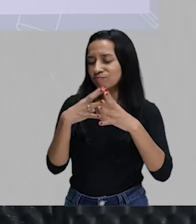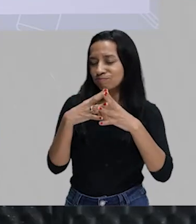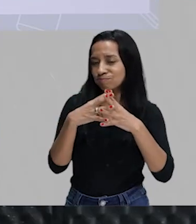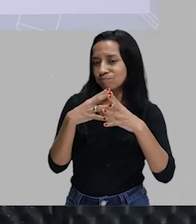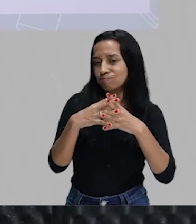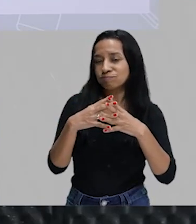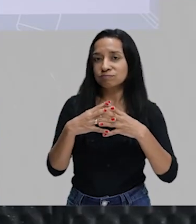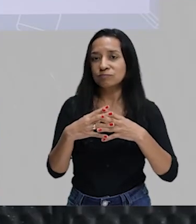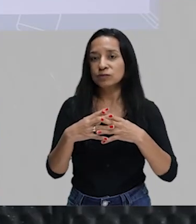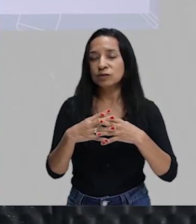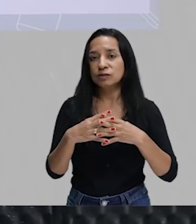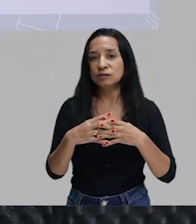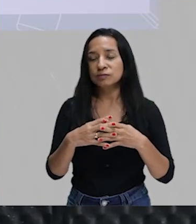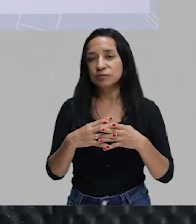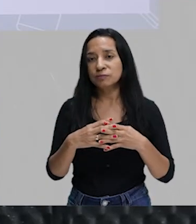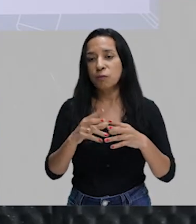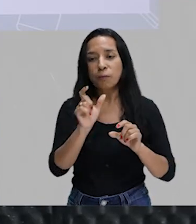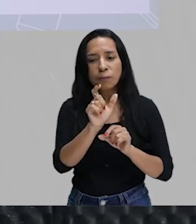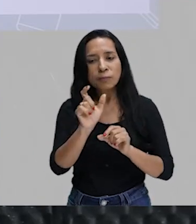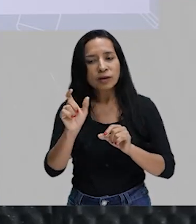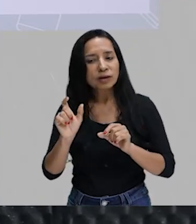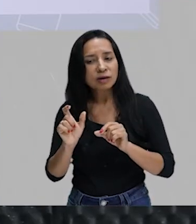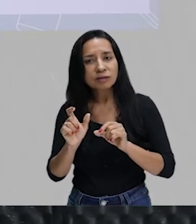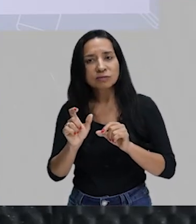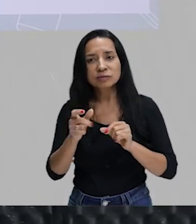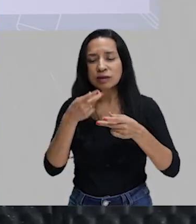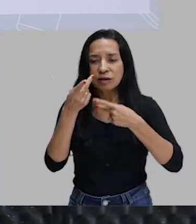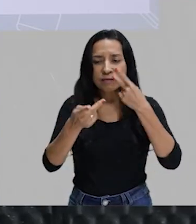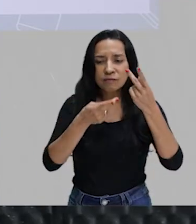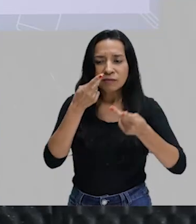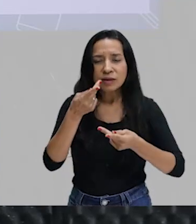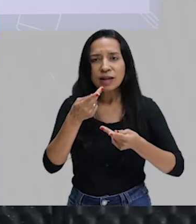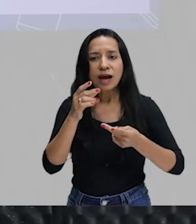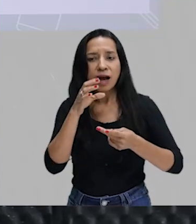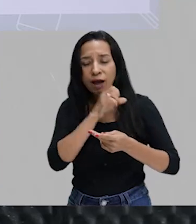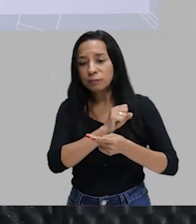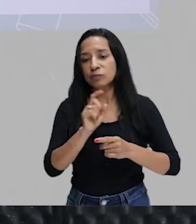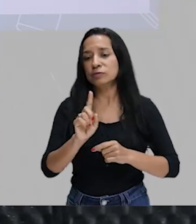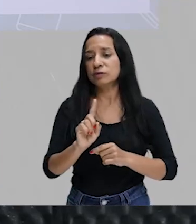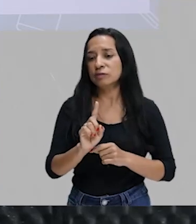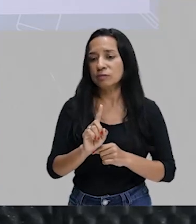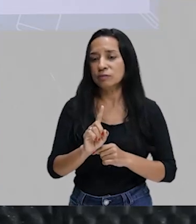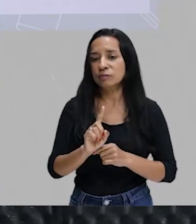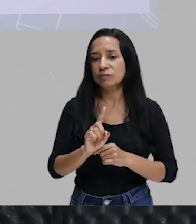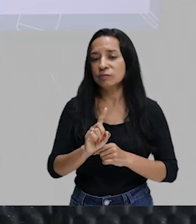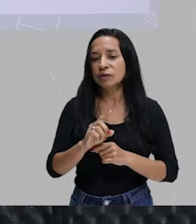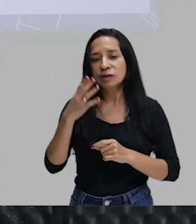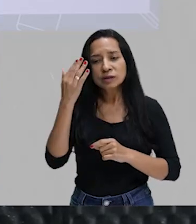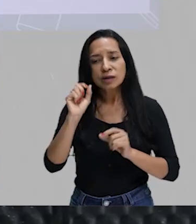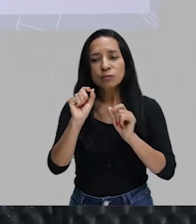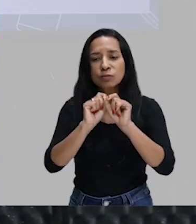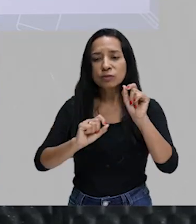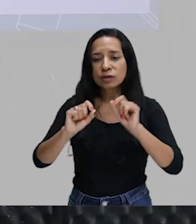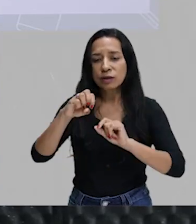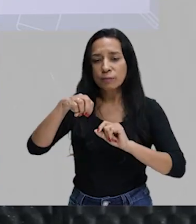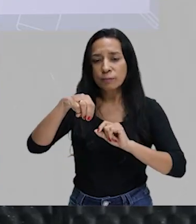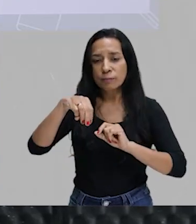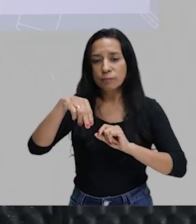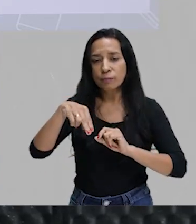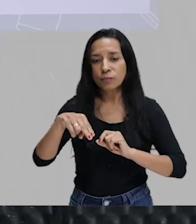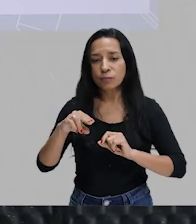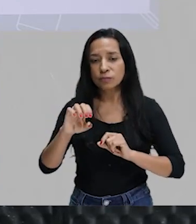Porque são palavras que não dá para você ficar falando rápido. Você sabe o é muscelinosa? Vou dar o dica aqui de uma palavra para vocês.